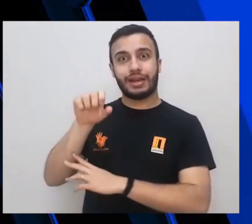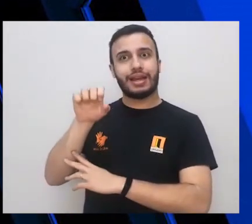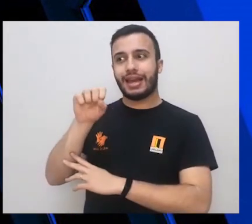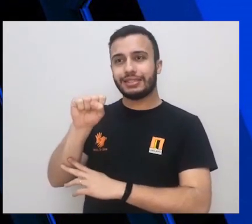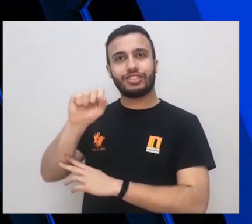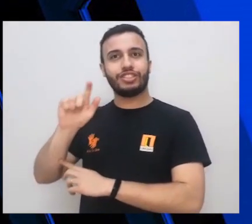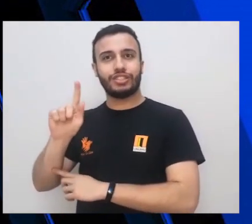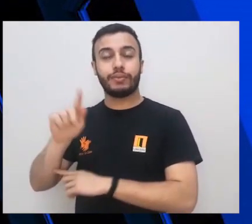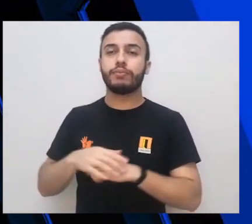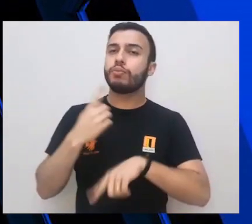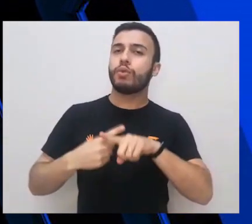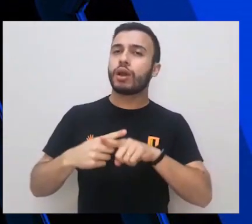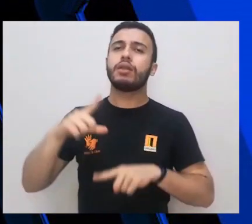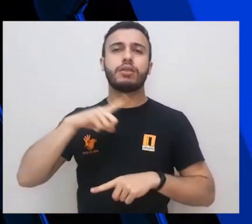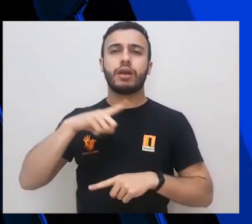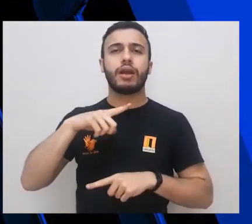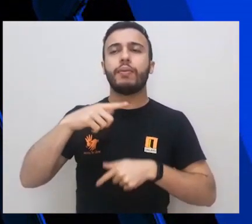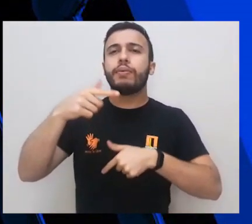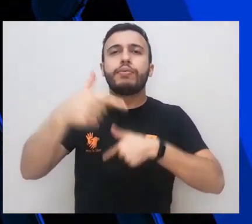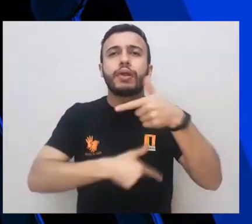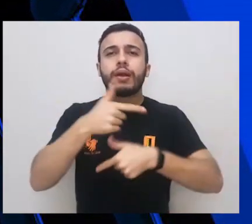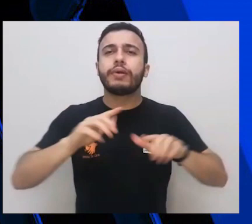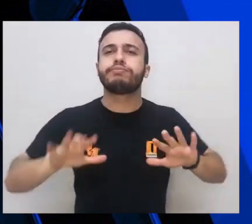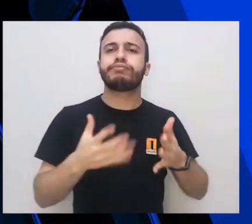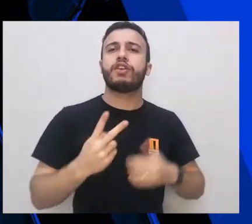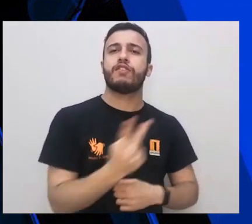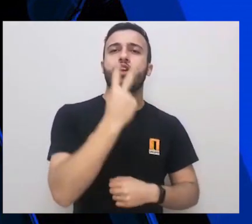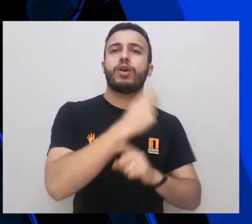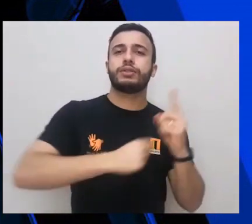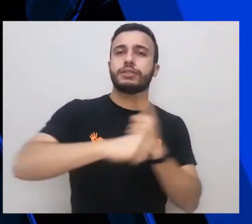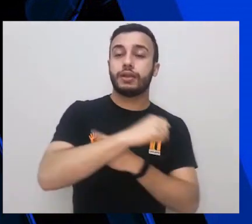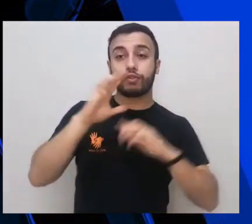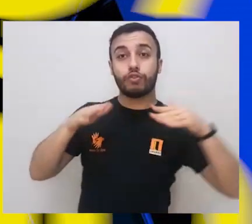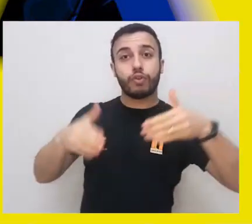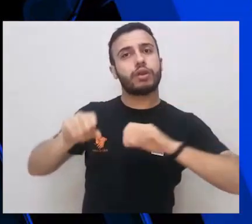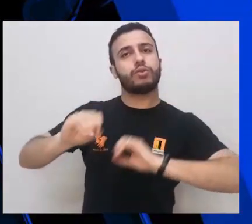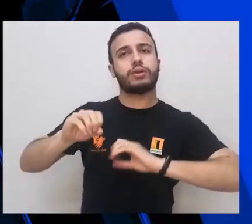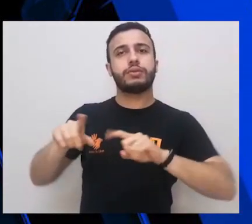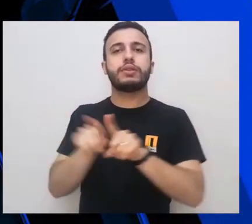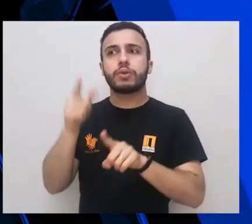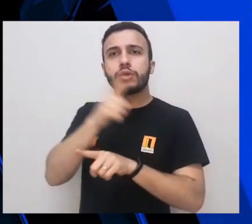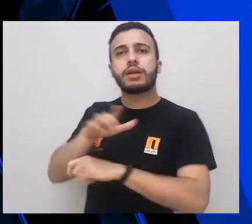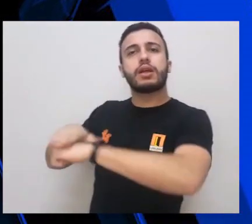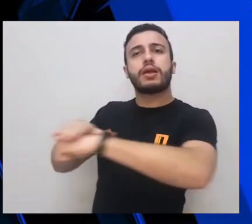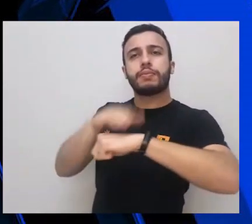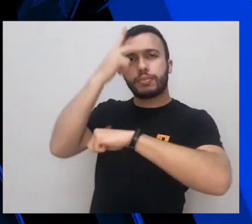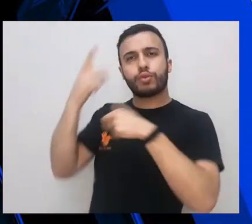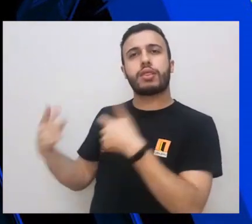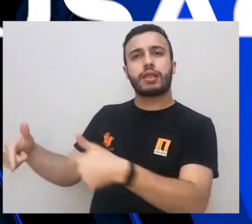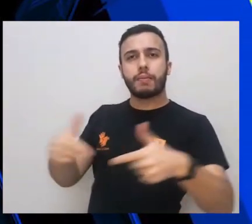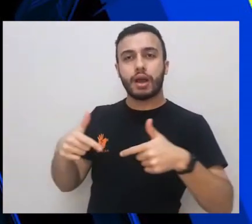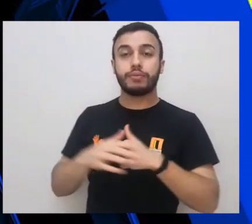porque trabalhamos com projetos de criação de valor para a sociedade, focados na educação e na geração de renda para pessoas em vulnerabilidade.